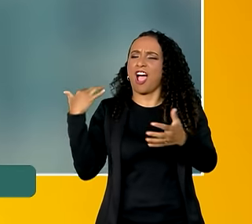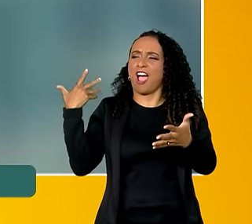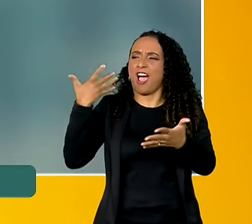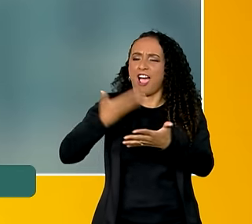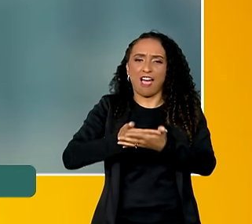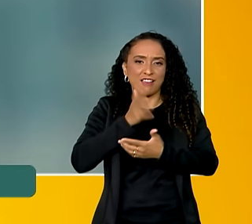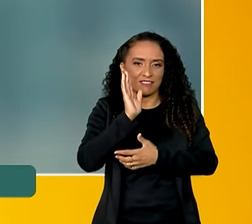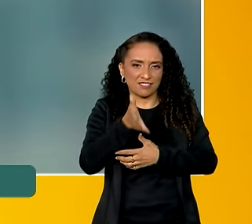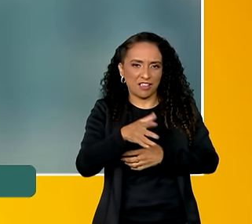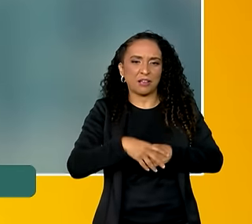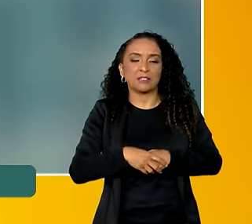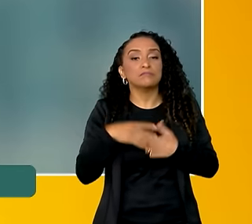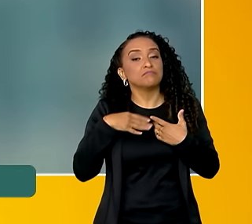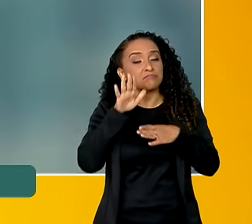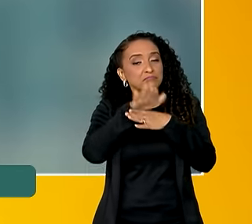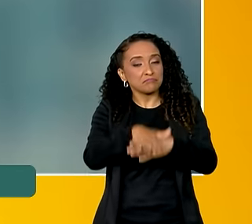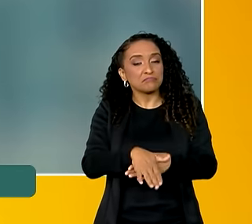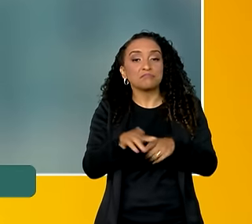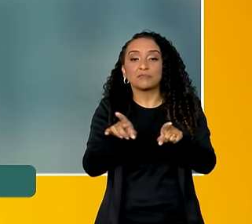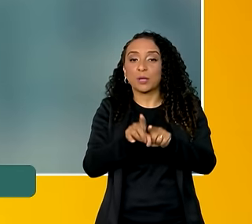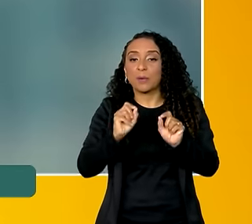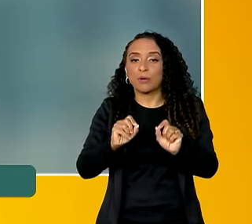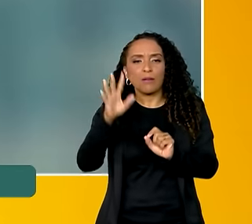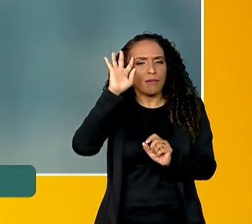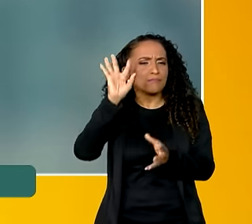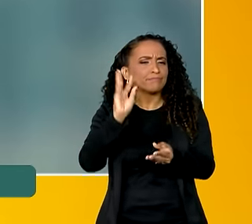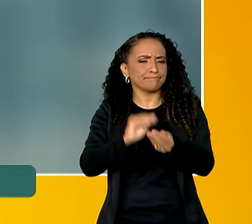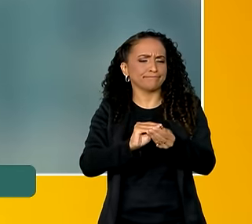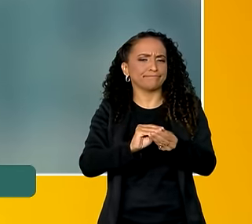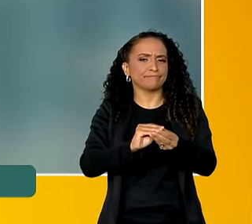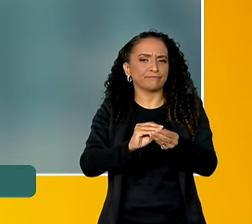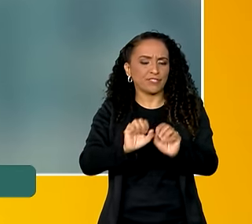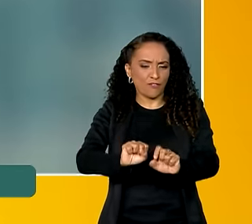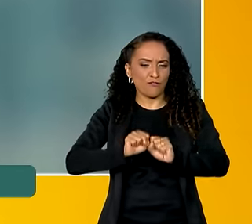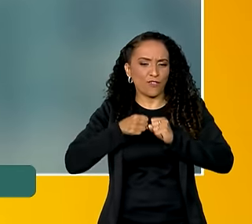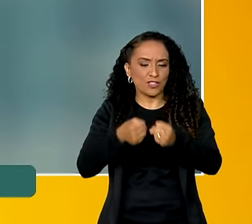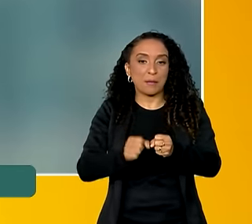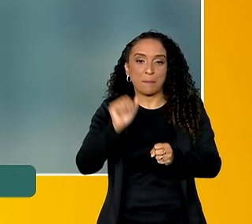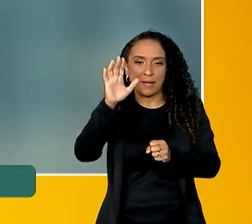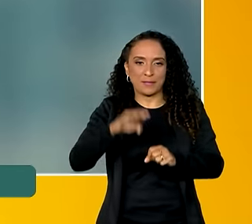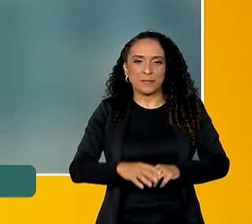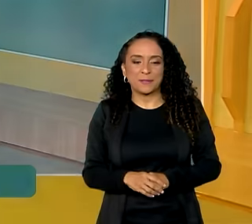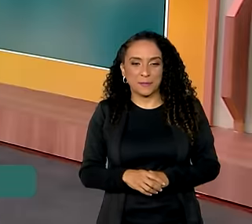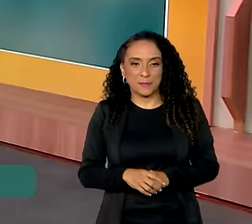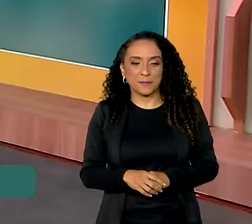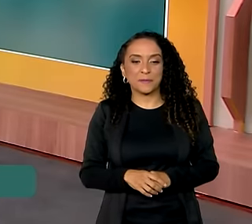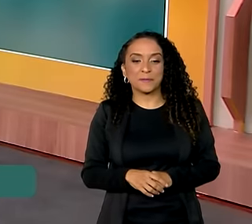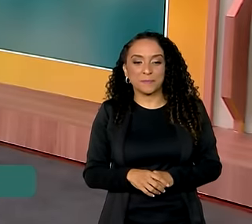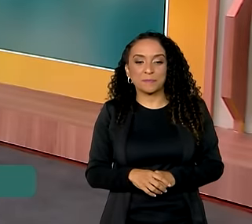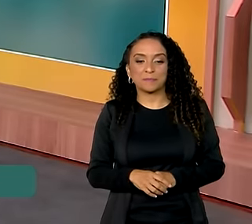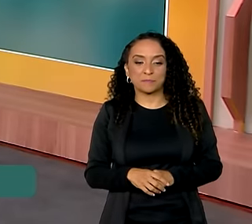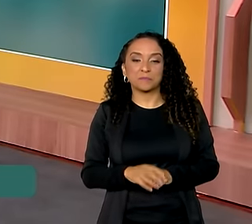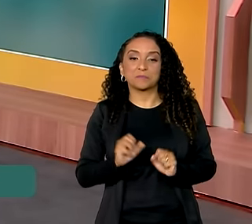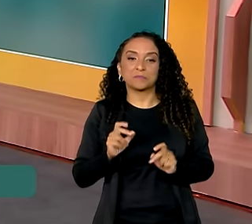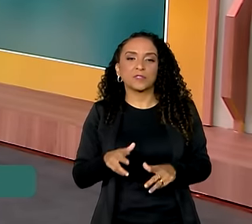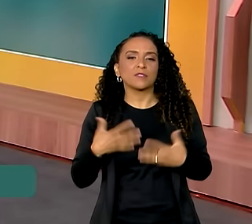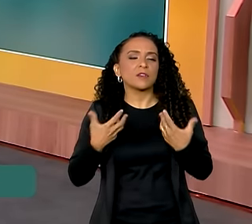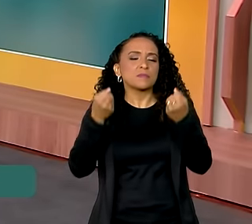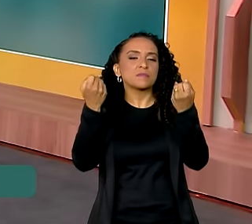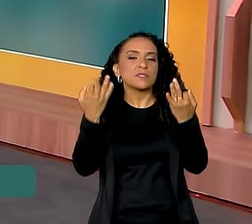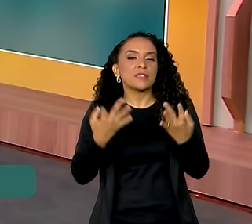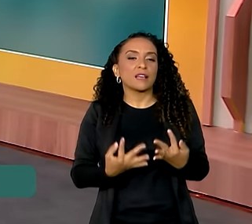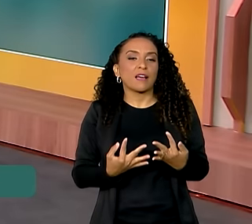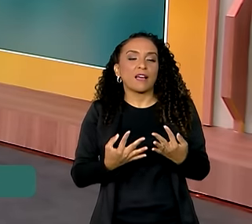e contribuir, inclusive, para entender e fortalecê-los ainda mais. Então, vamos lá, coordenadora. Vamos explicar,